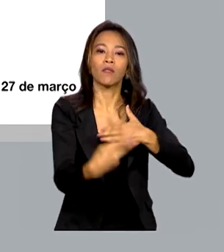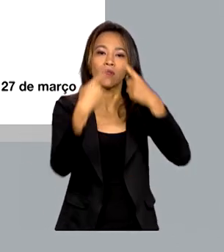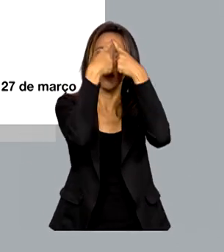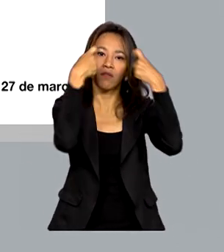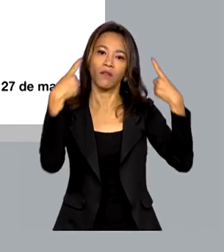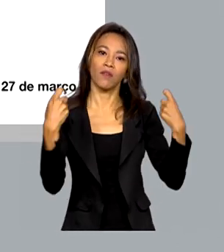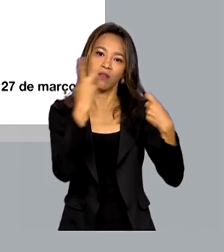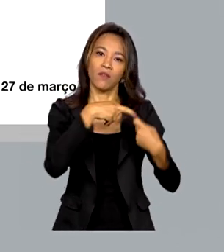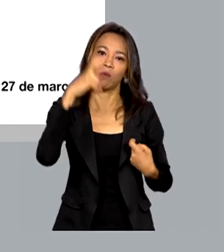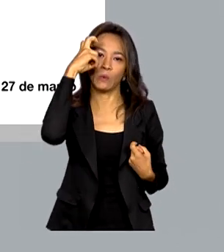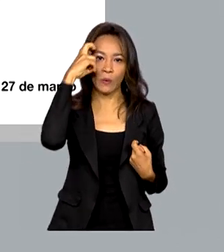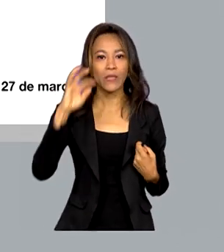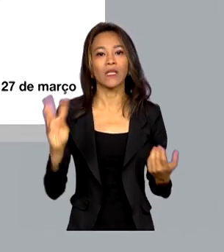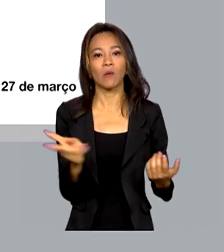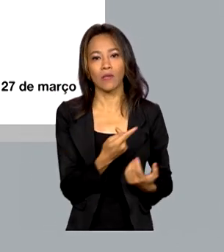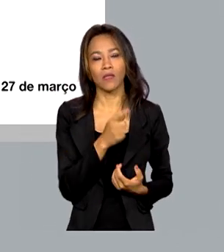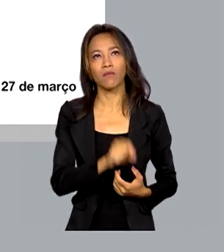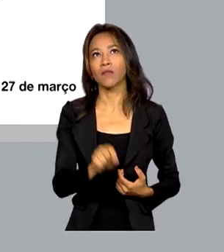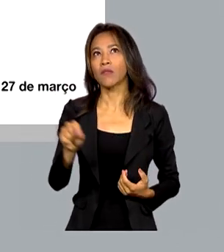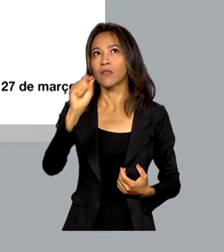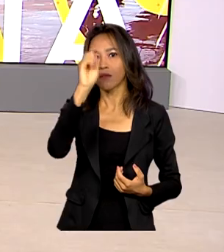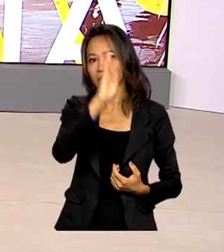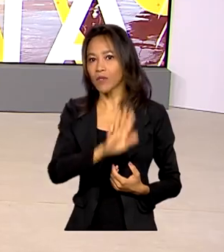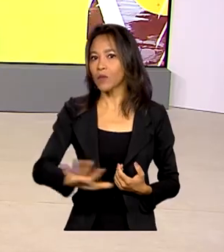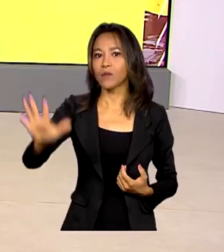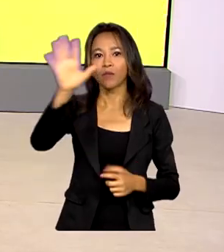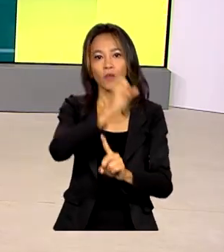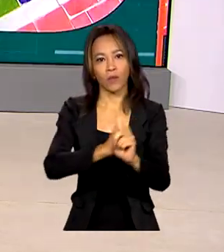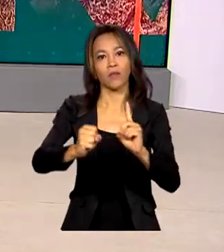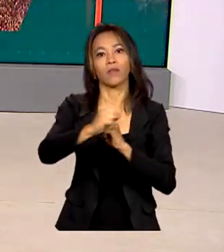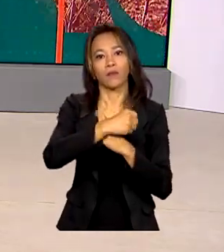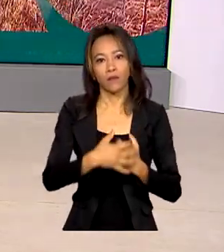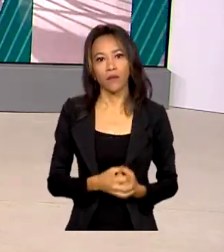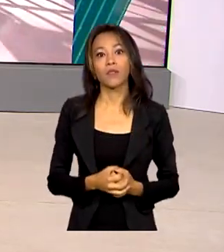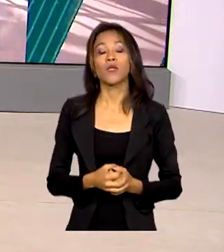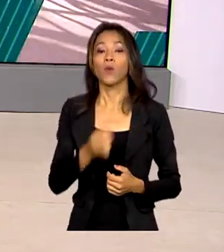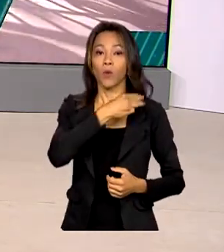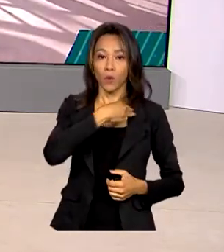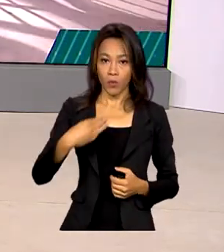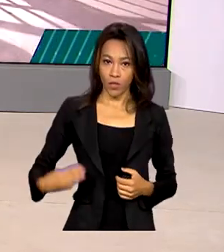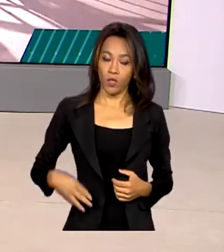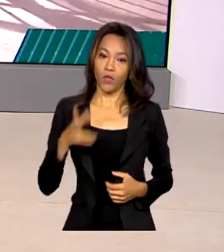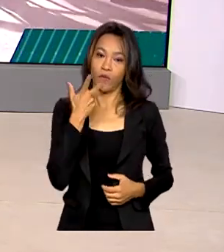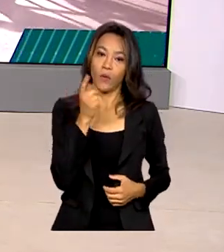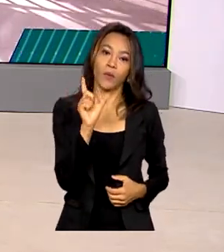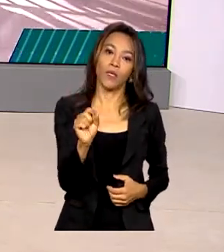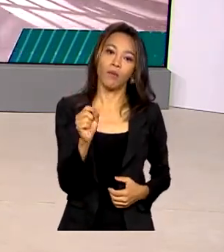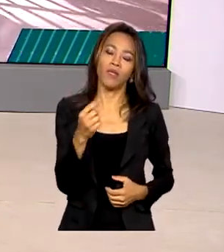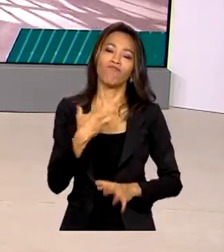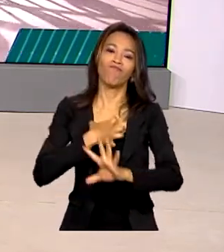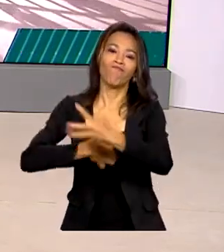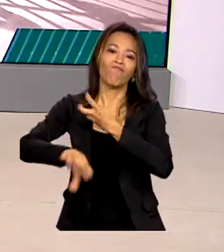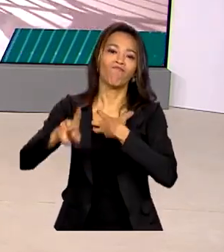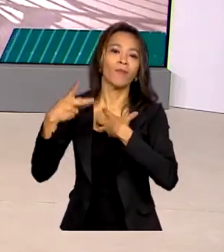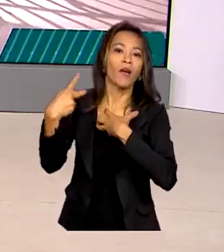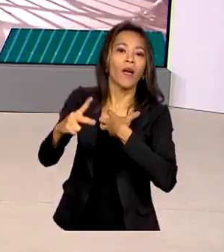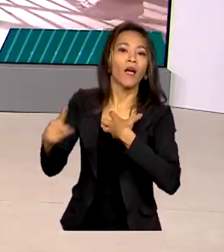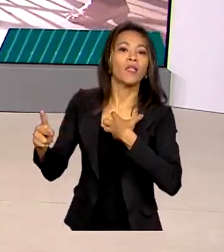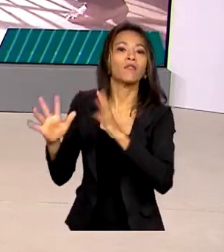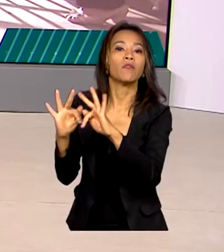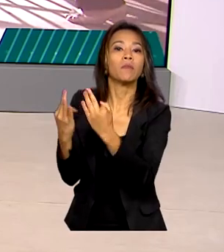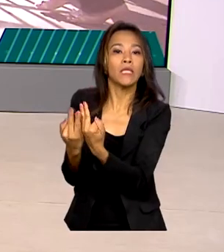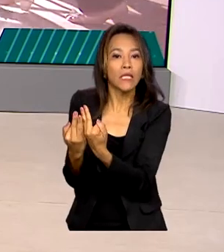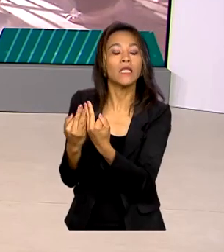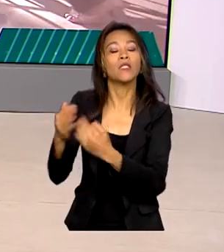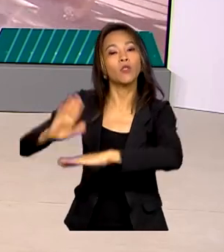violência que cresceu em todos os ambientes sociais. O ministro Alexandre Padilha também enviou solidariedade às famílias e